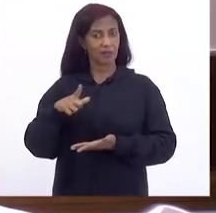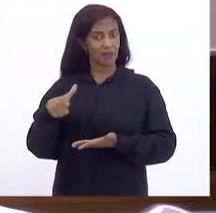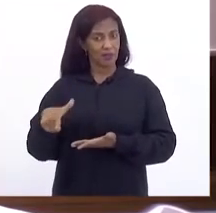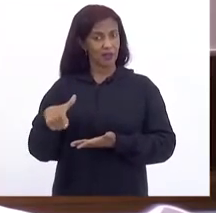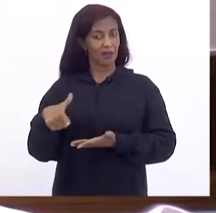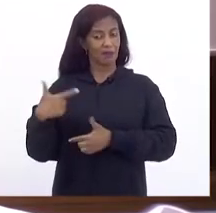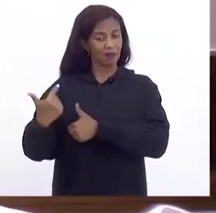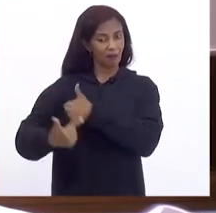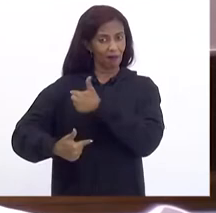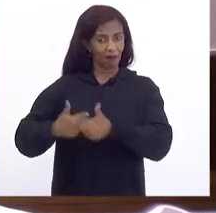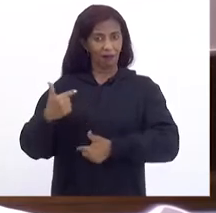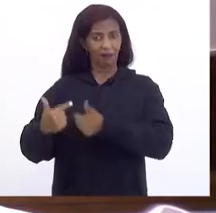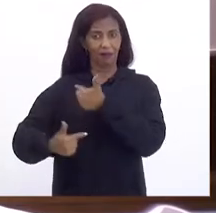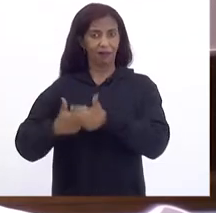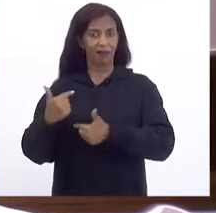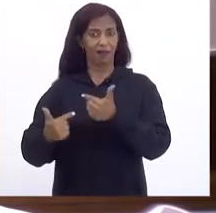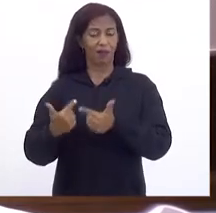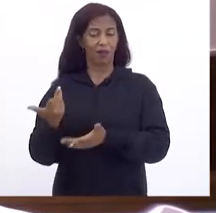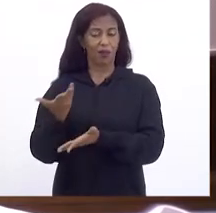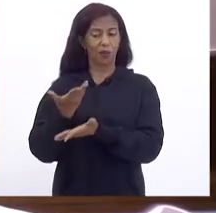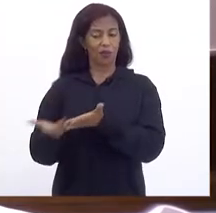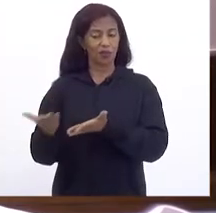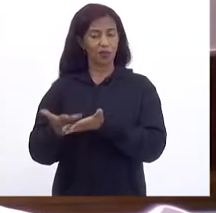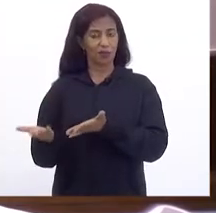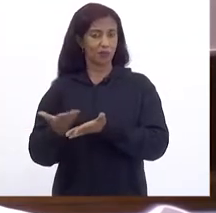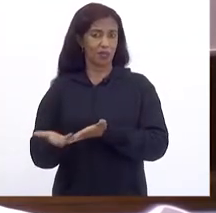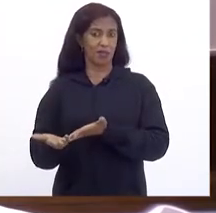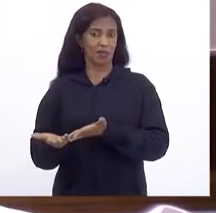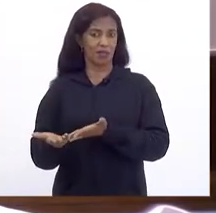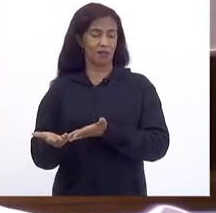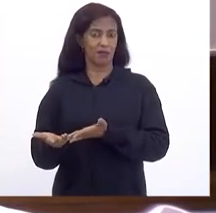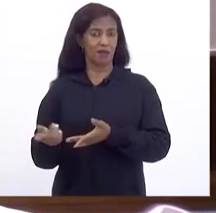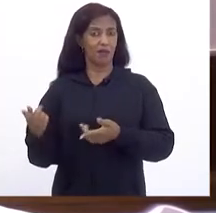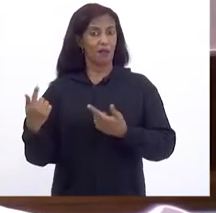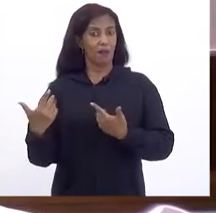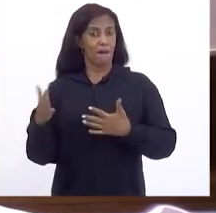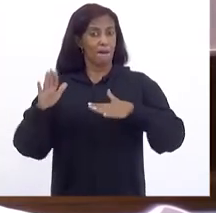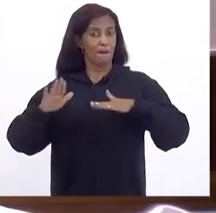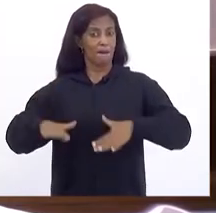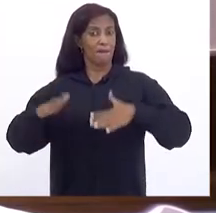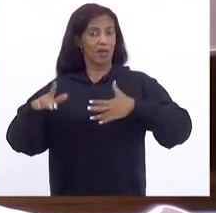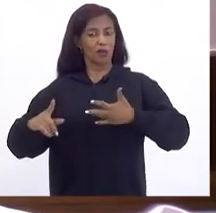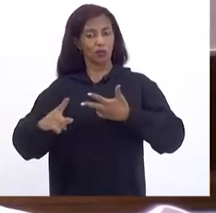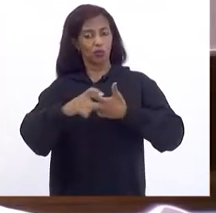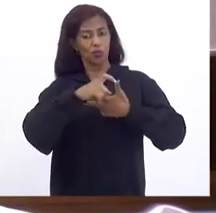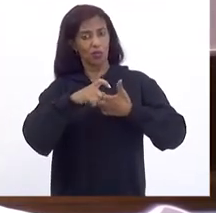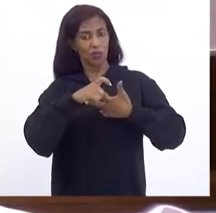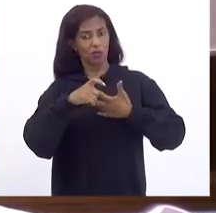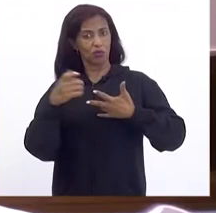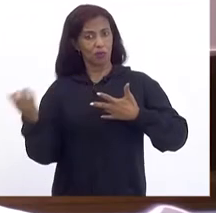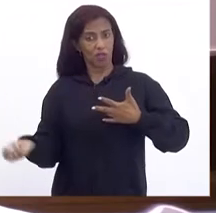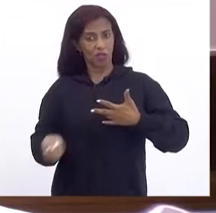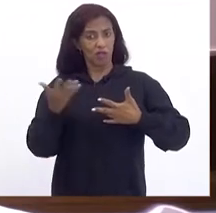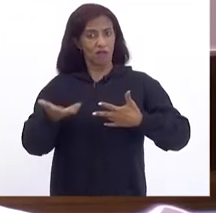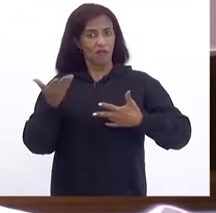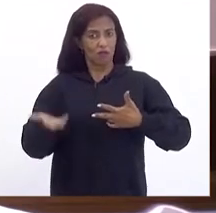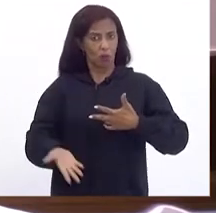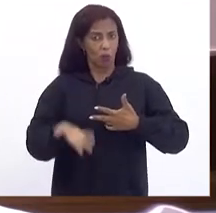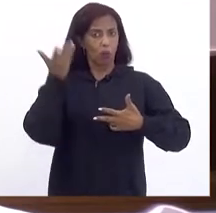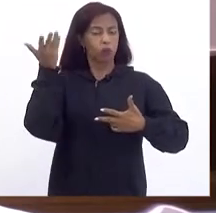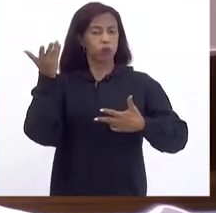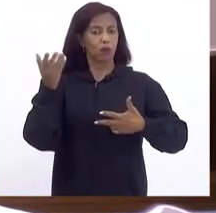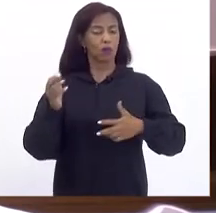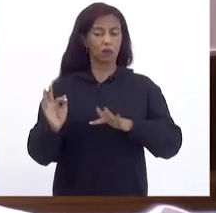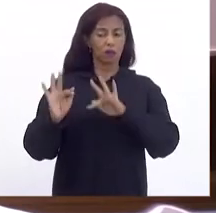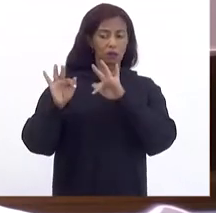Corrente Muito menos Que o executivo Que precisa De altos valores De investimento E